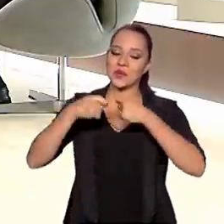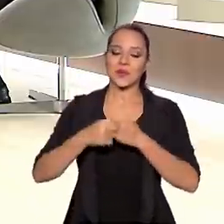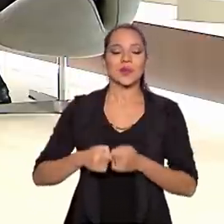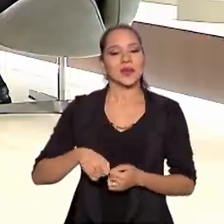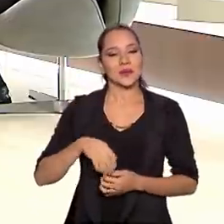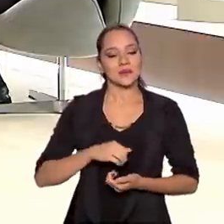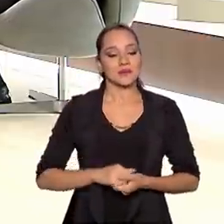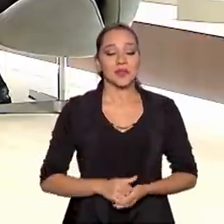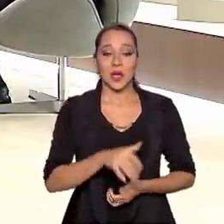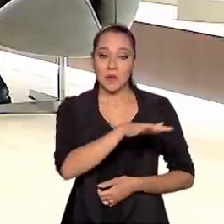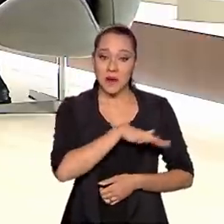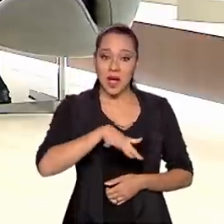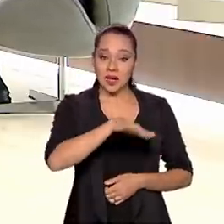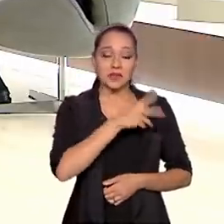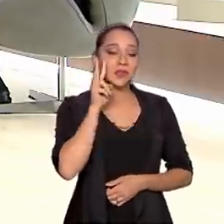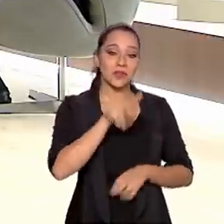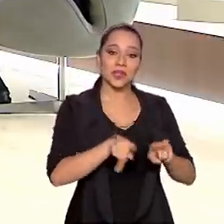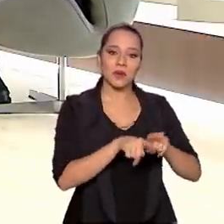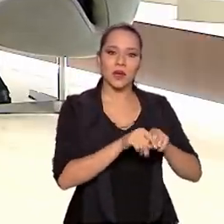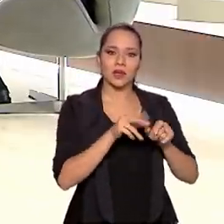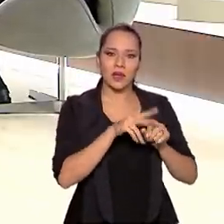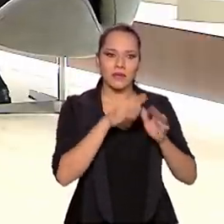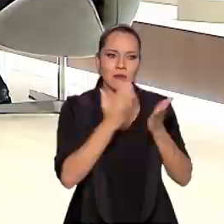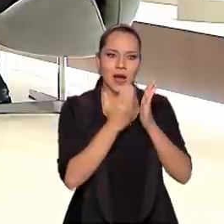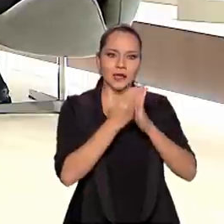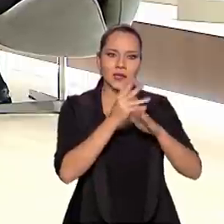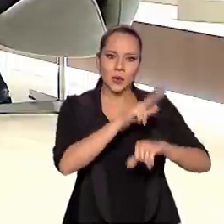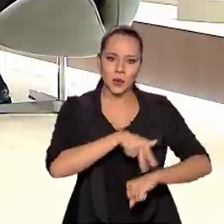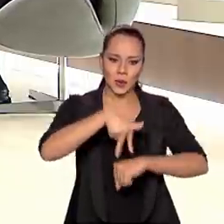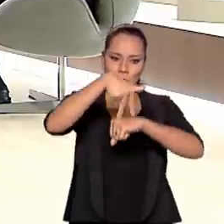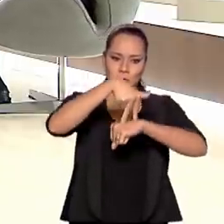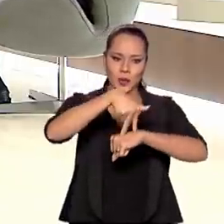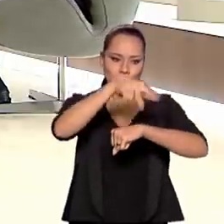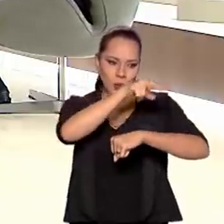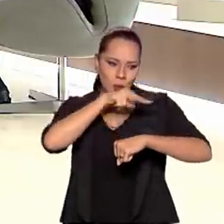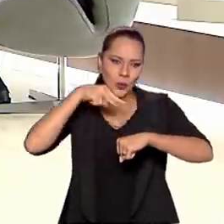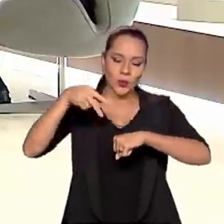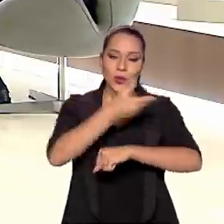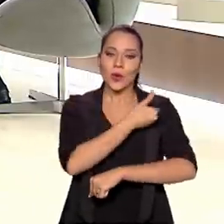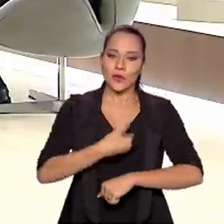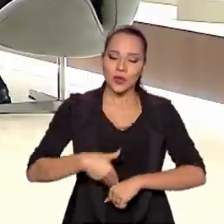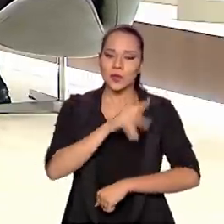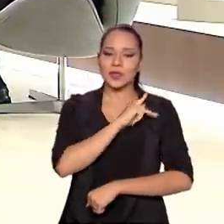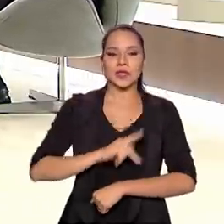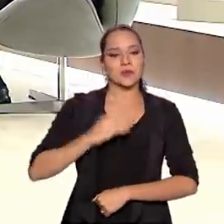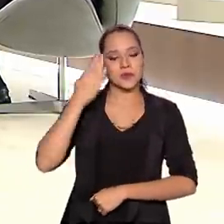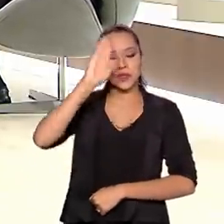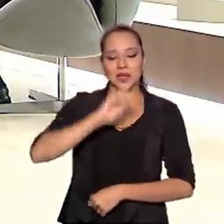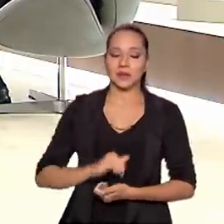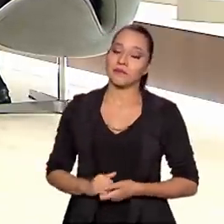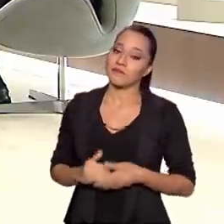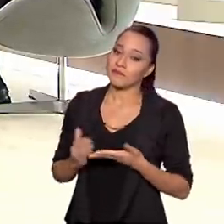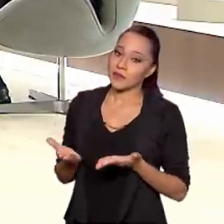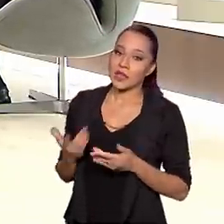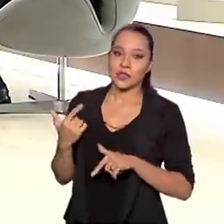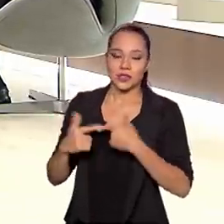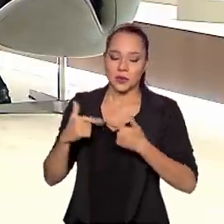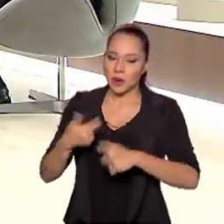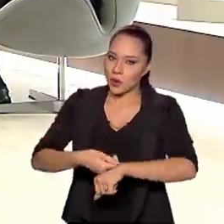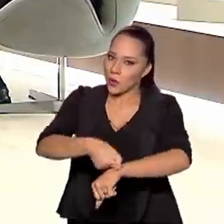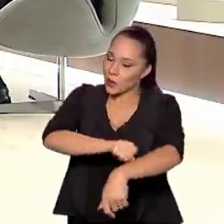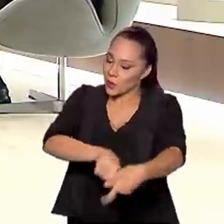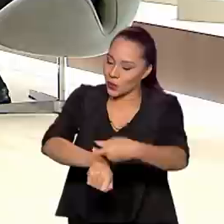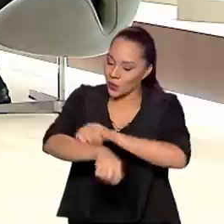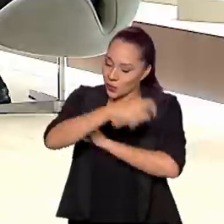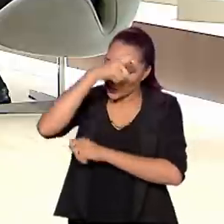o nosso dia a dia. Que é uma área que a gente vê também que ganhou protagonismo nesse governo do presidente Jair Bolsonaro. Pois é. Trabalhamos duro para isso, né?